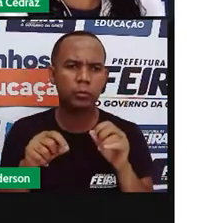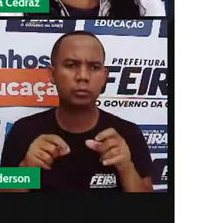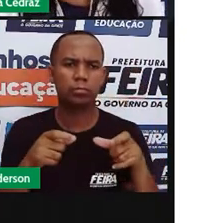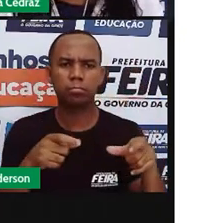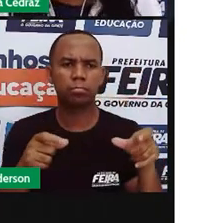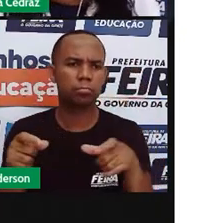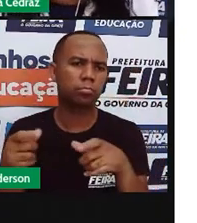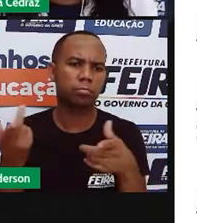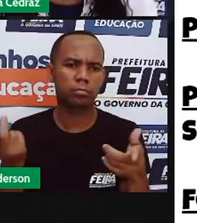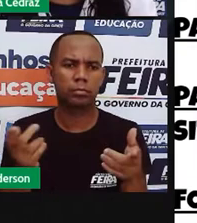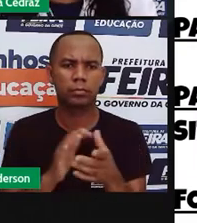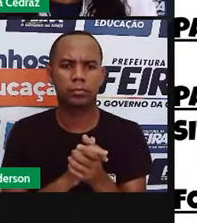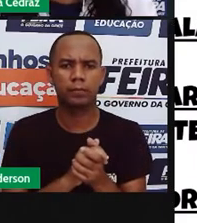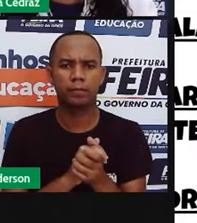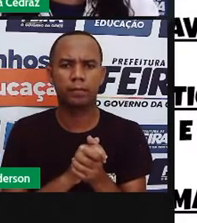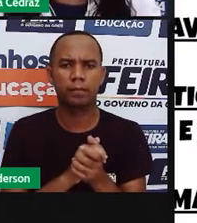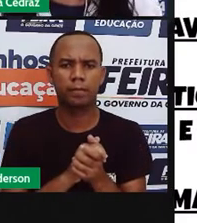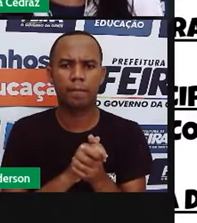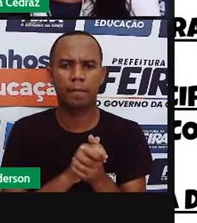Não linear.